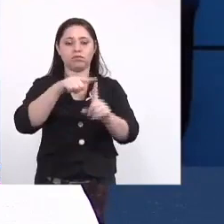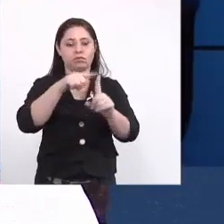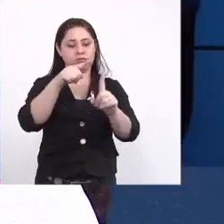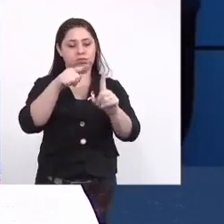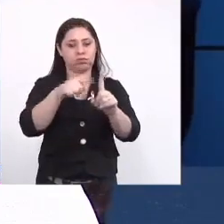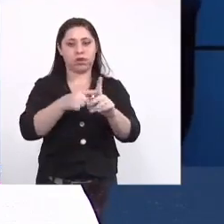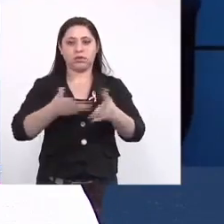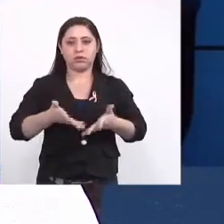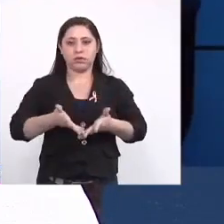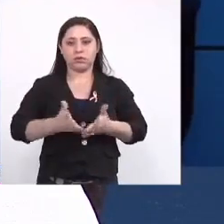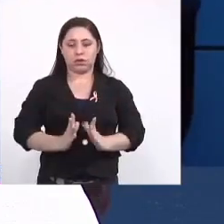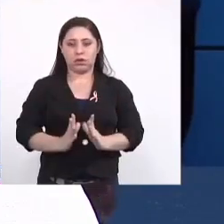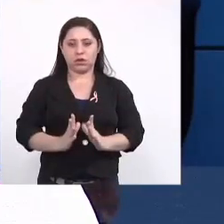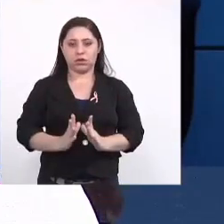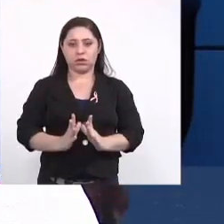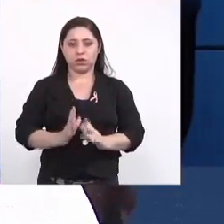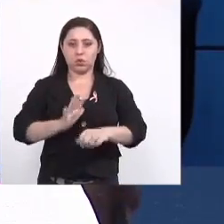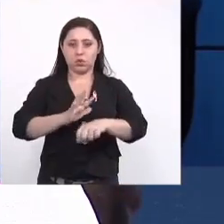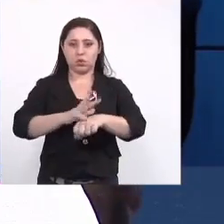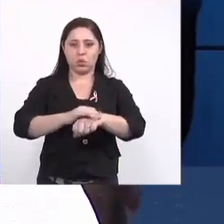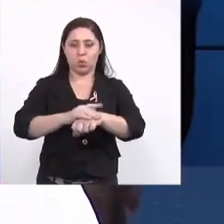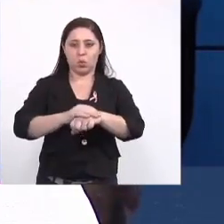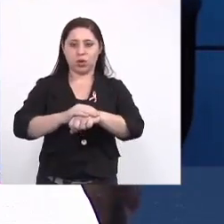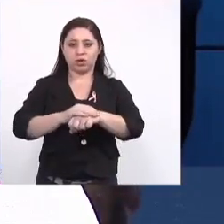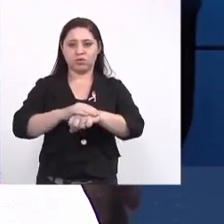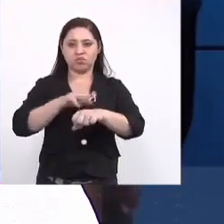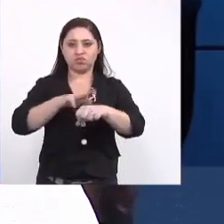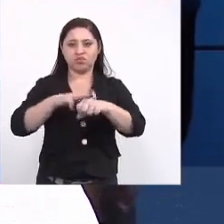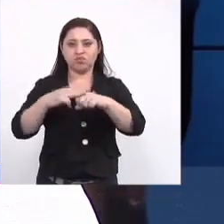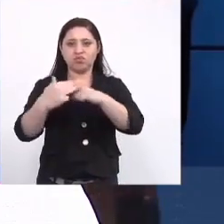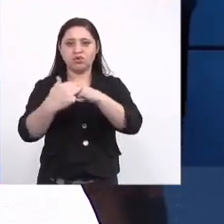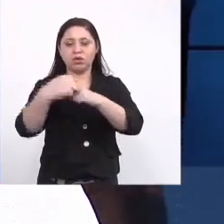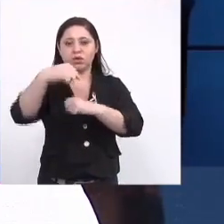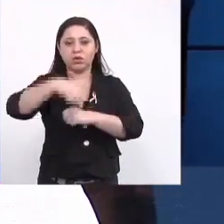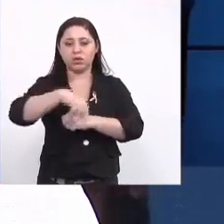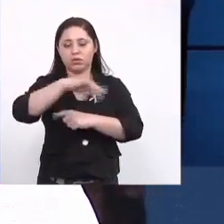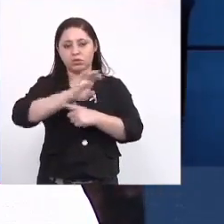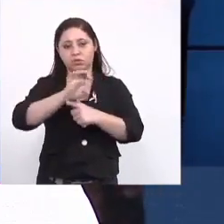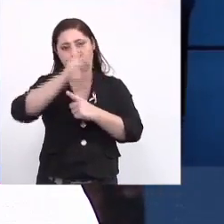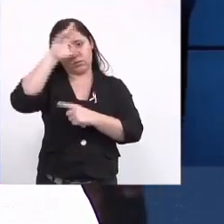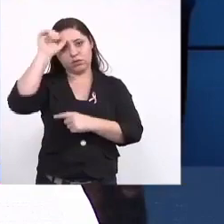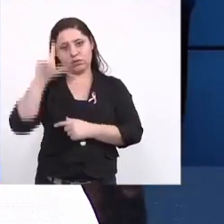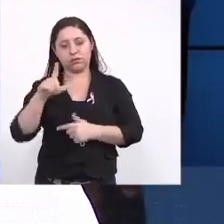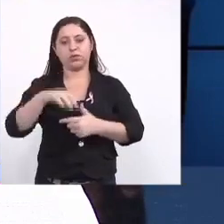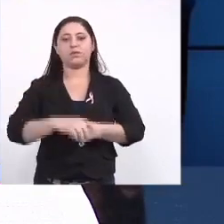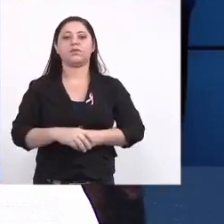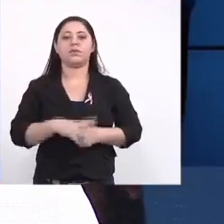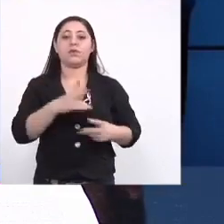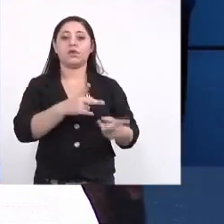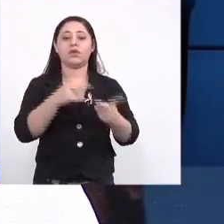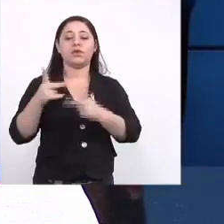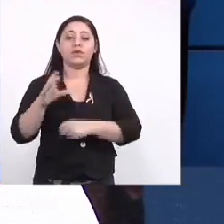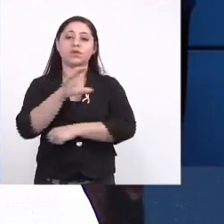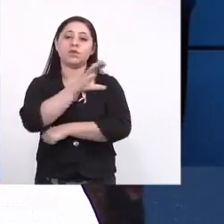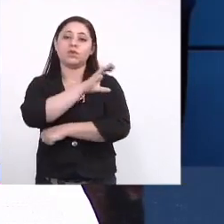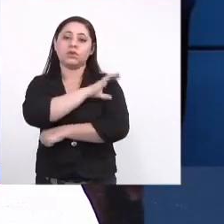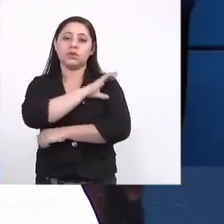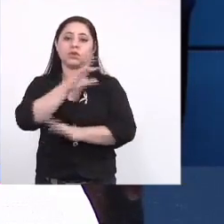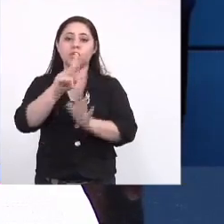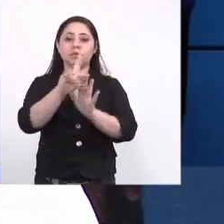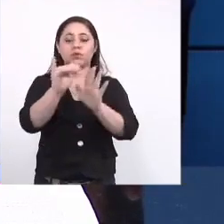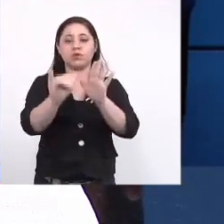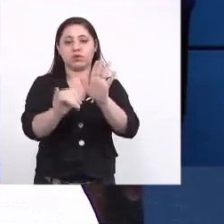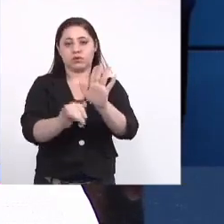Nascidos com Infecção pela Zika e Vírus no Estado de Mato Grosso do Sul. Convido o coordenador do